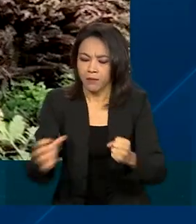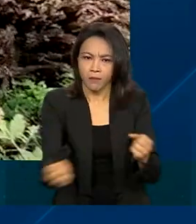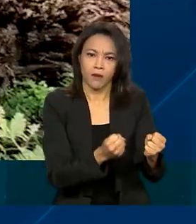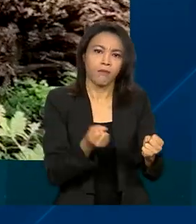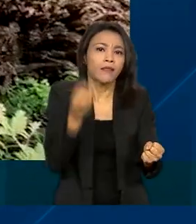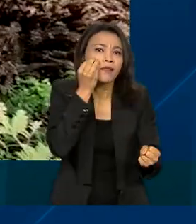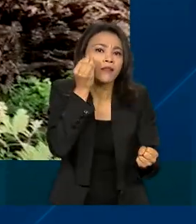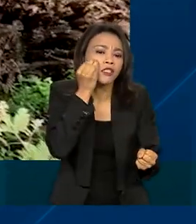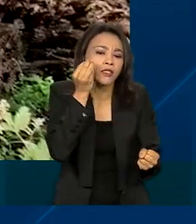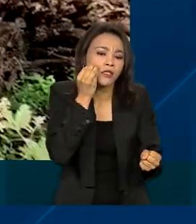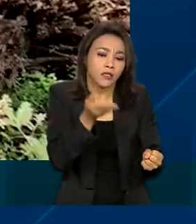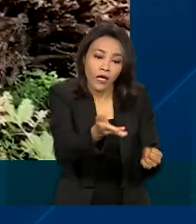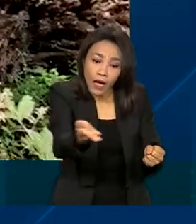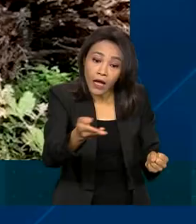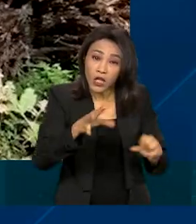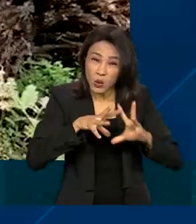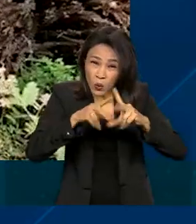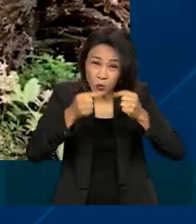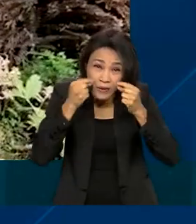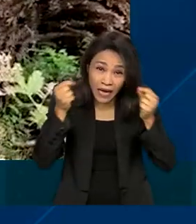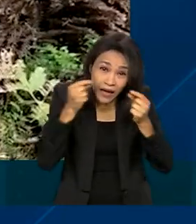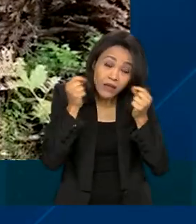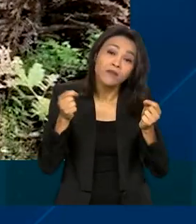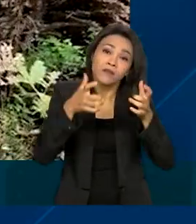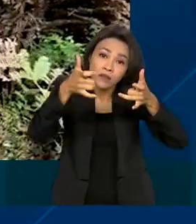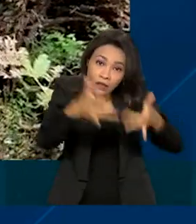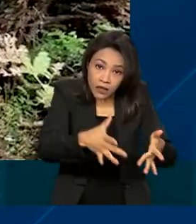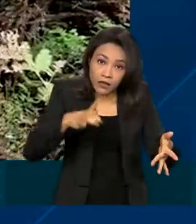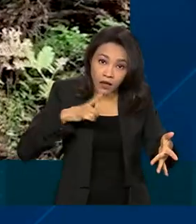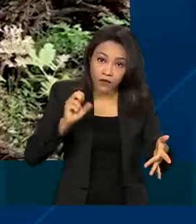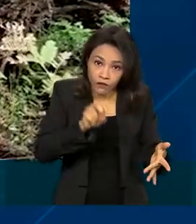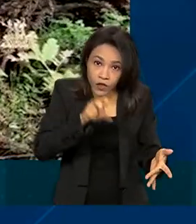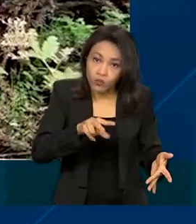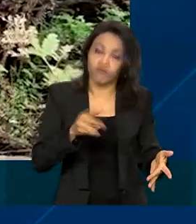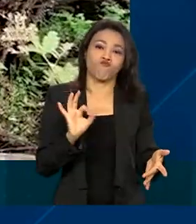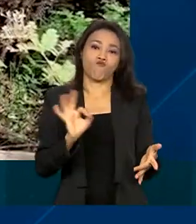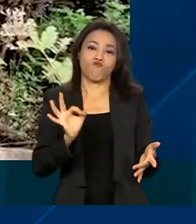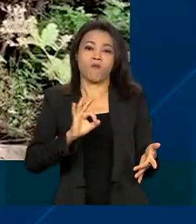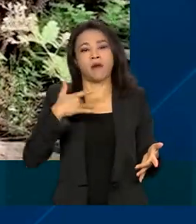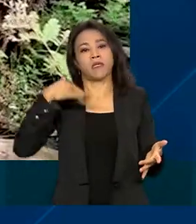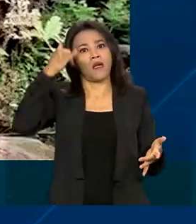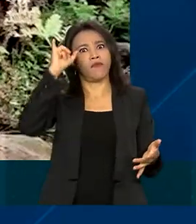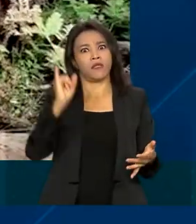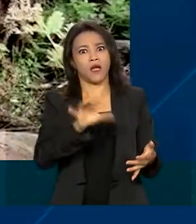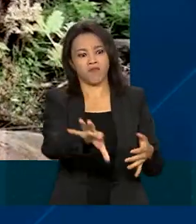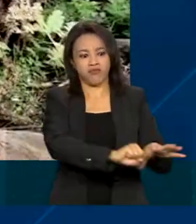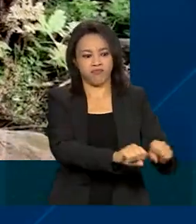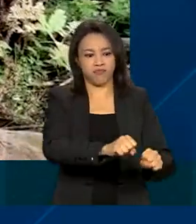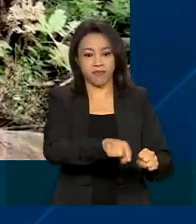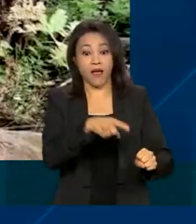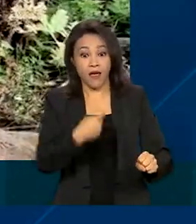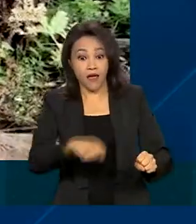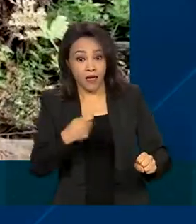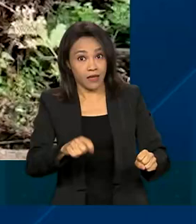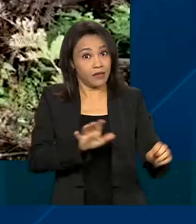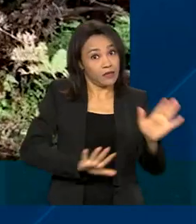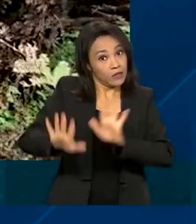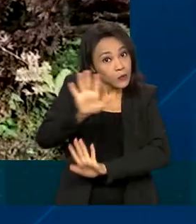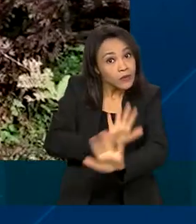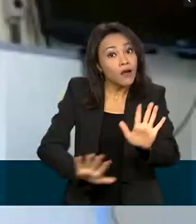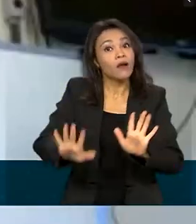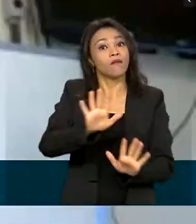testagem. Nem todos os ratos são portadores do vírus, mas para evitar o contágio, o melhor é adotar medidas